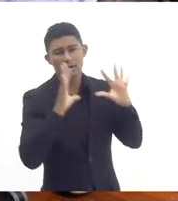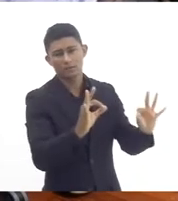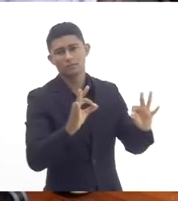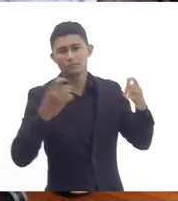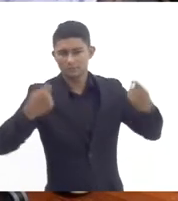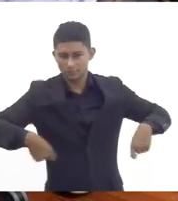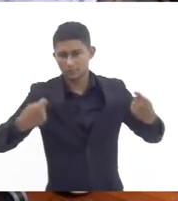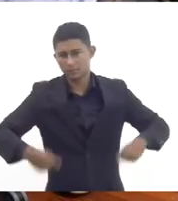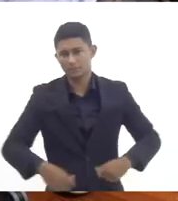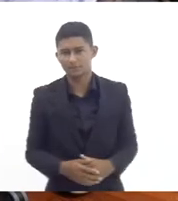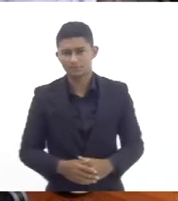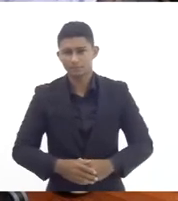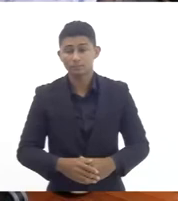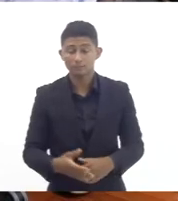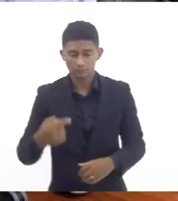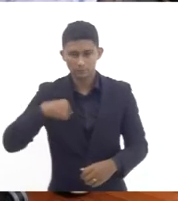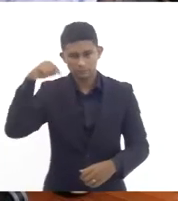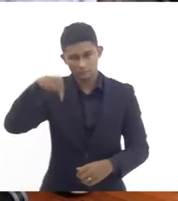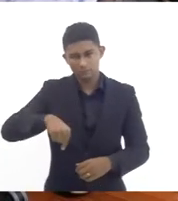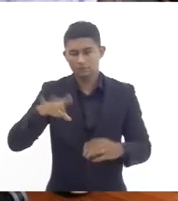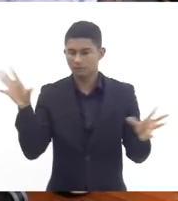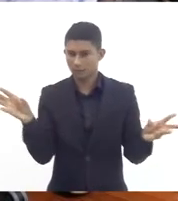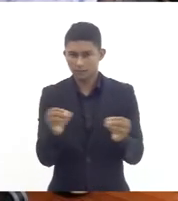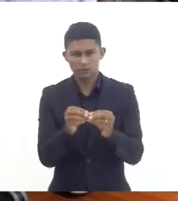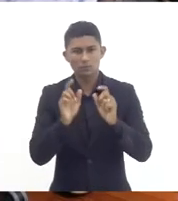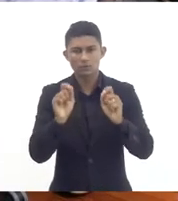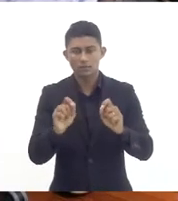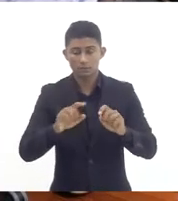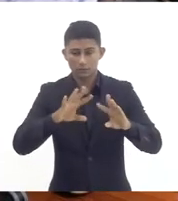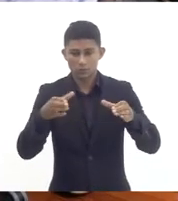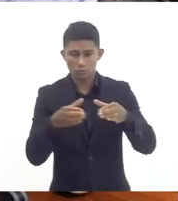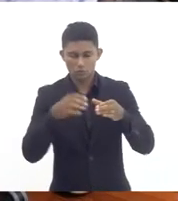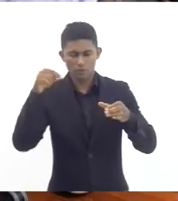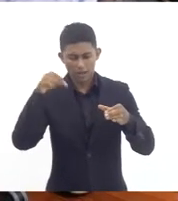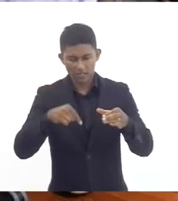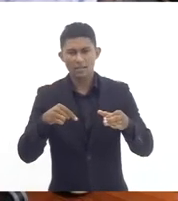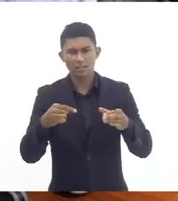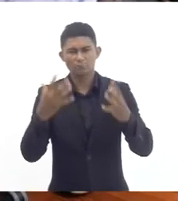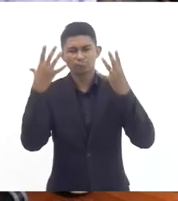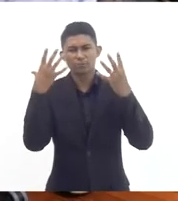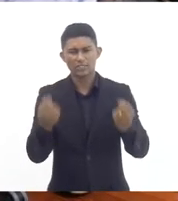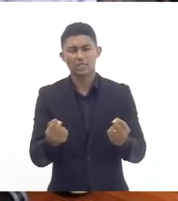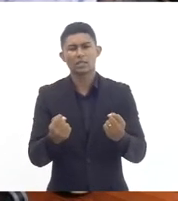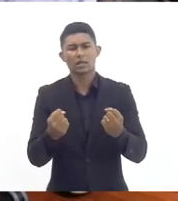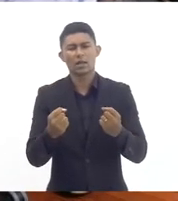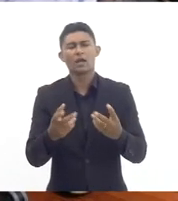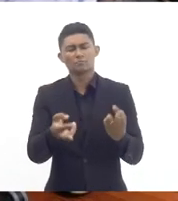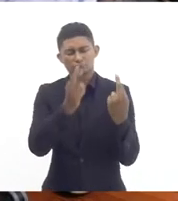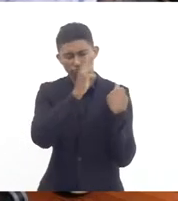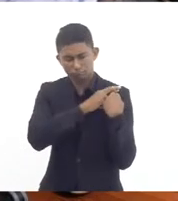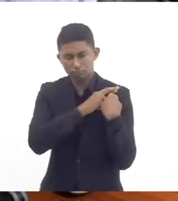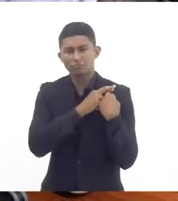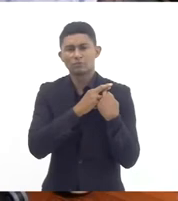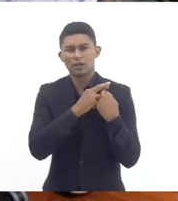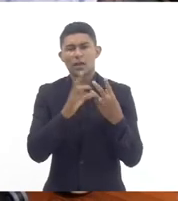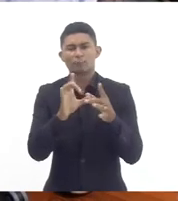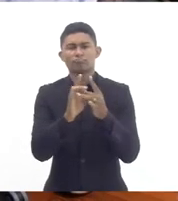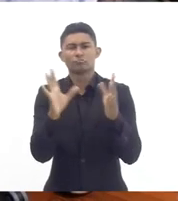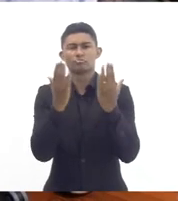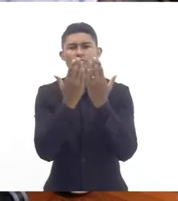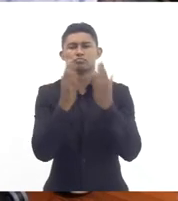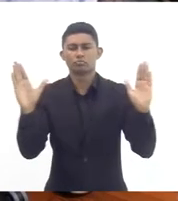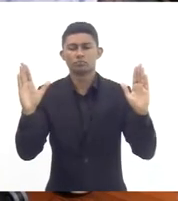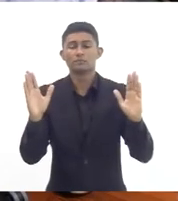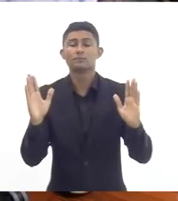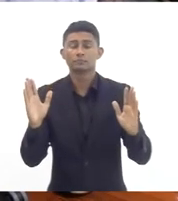enfim eu termino minha fala dizendo que o caos está à disposição reiterando que nós temos